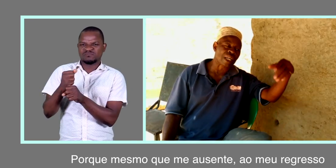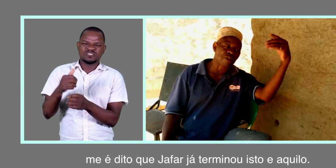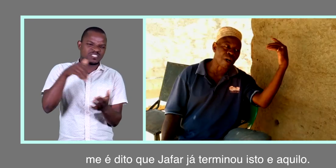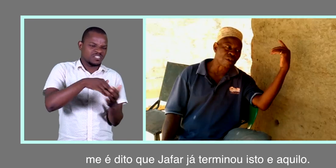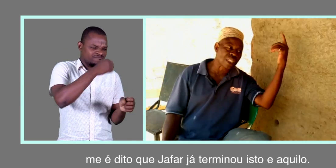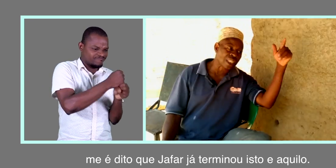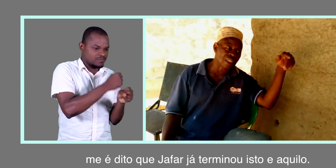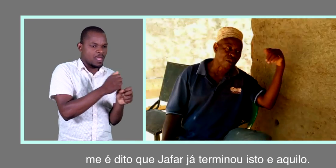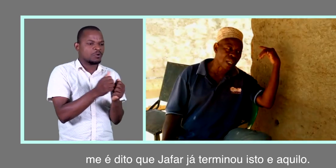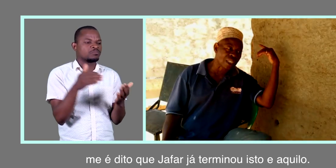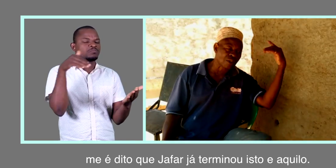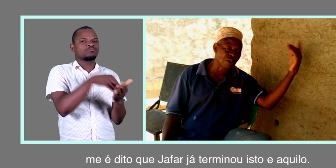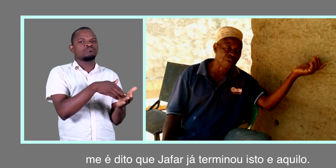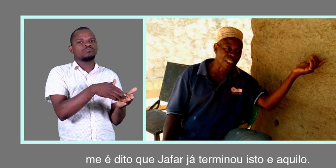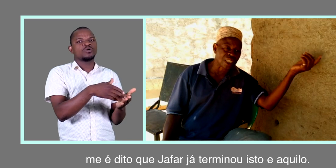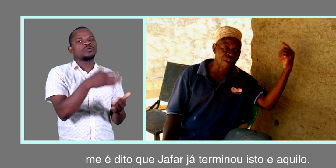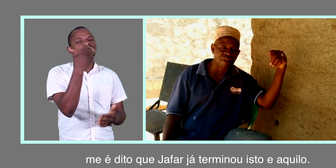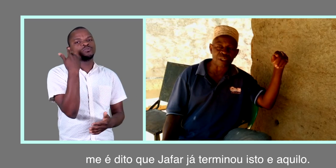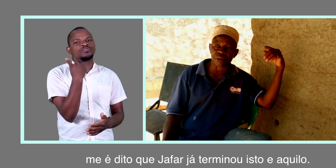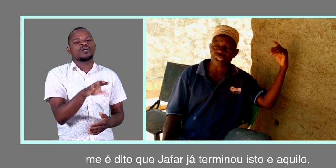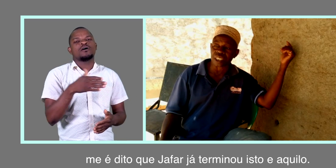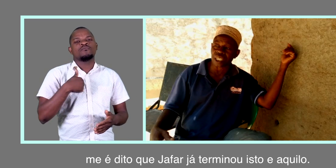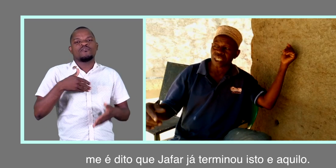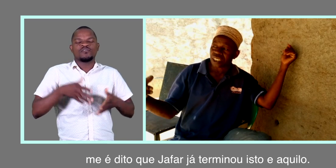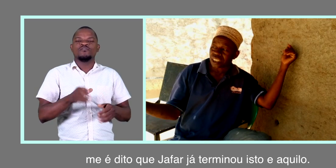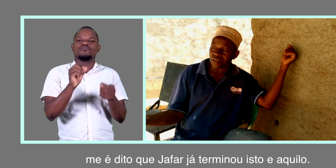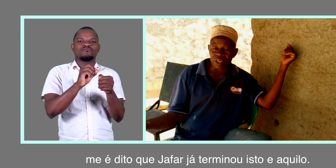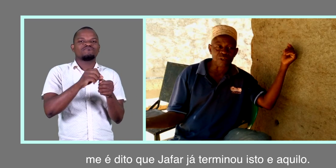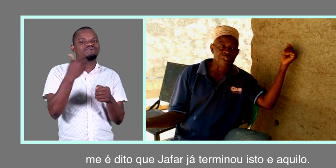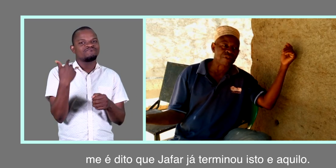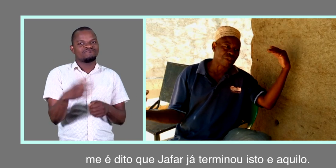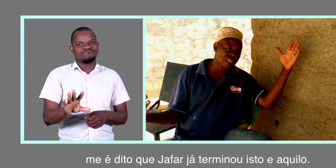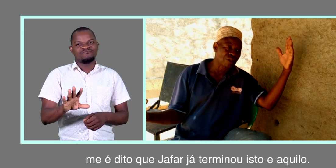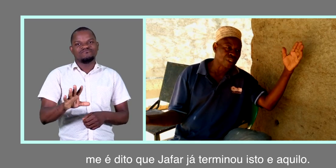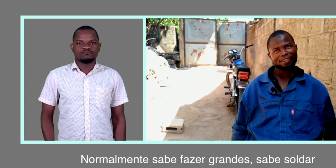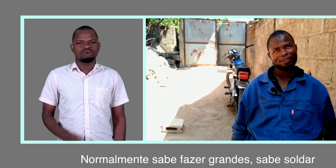regresso, me é dito que Jafar já terminou isto e aquilo.